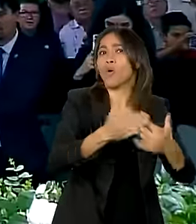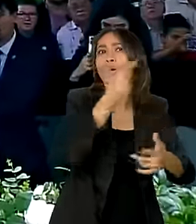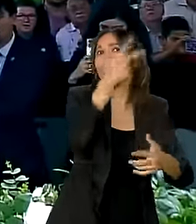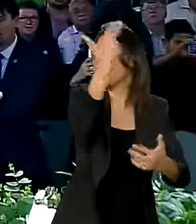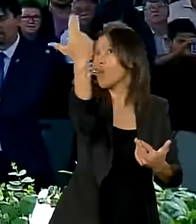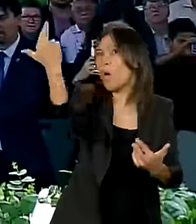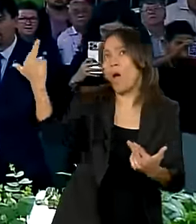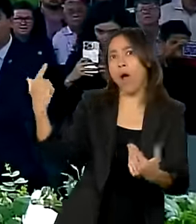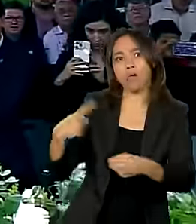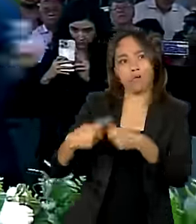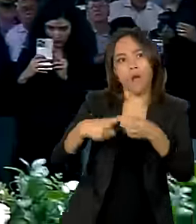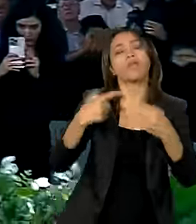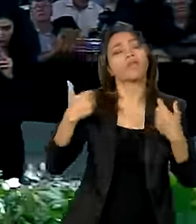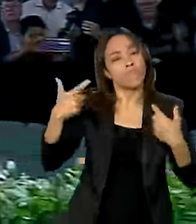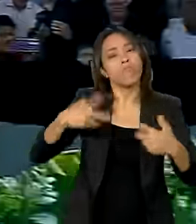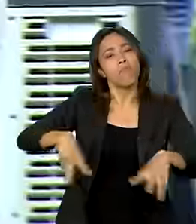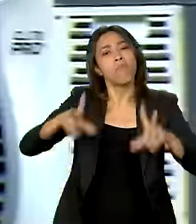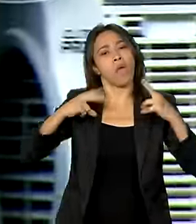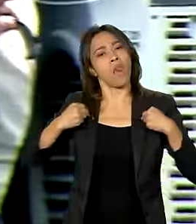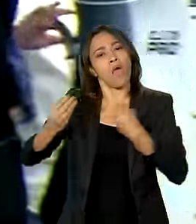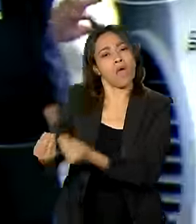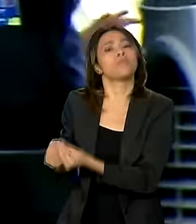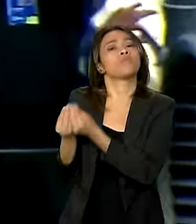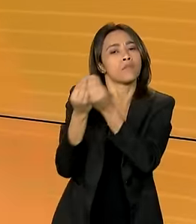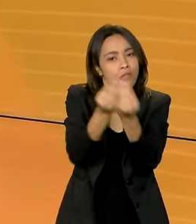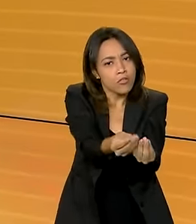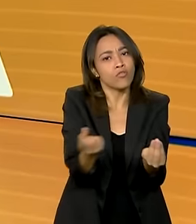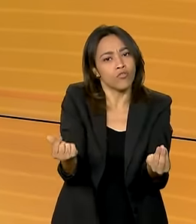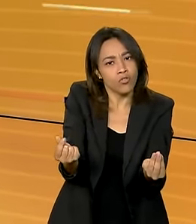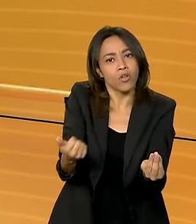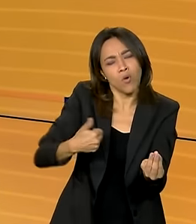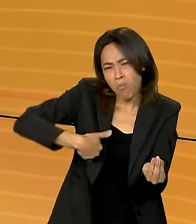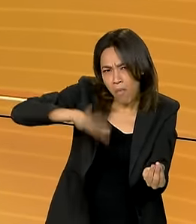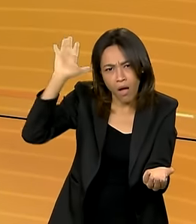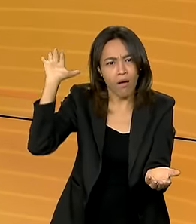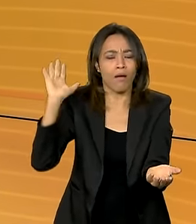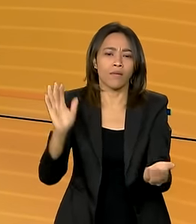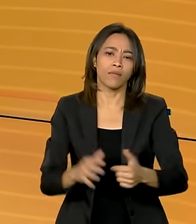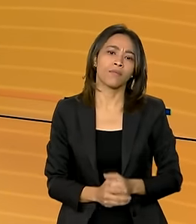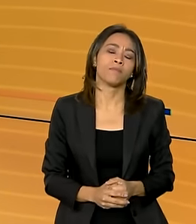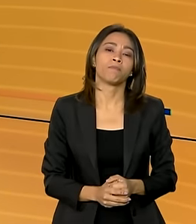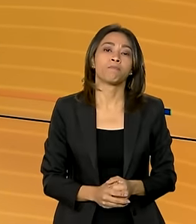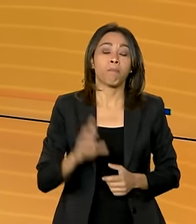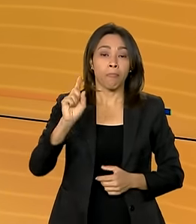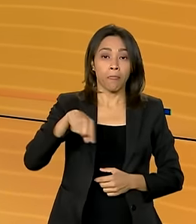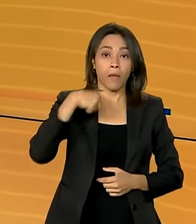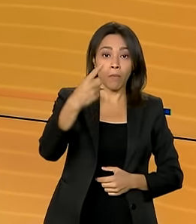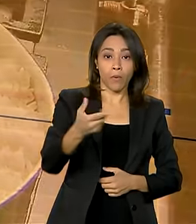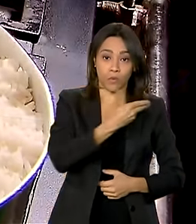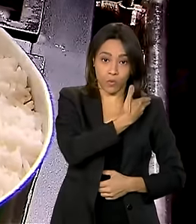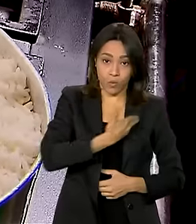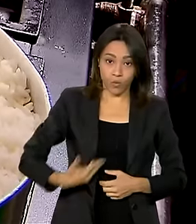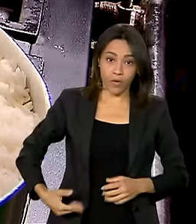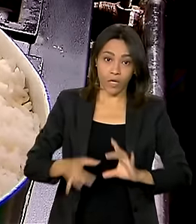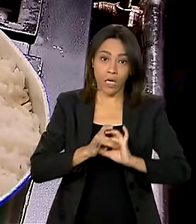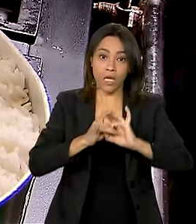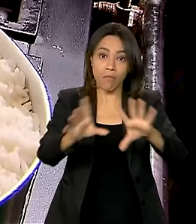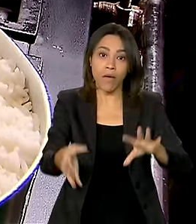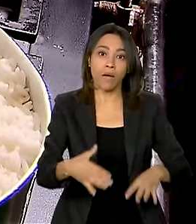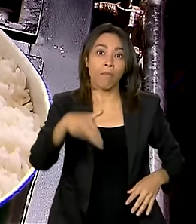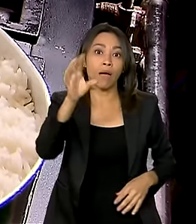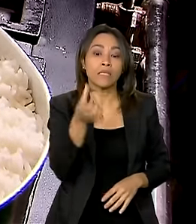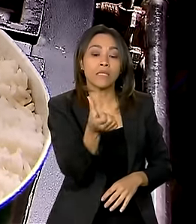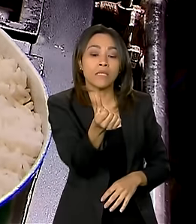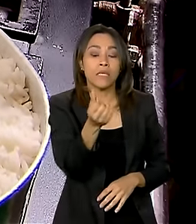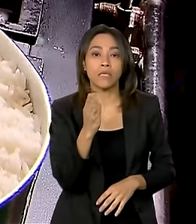143 milhões ou merece mais? A seguir, o governo libera mais de seis bilhões